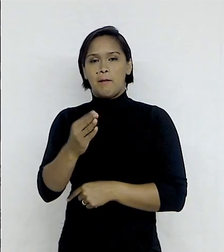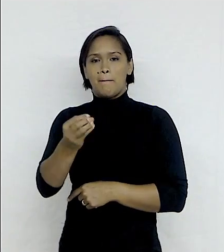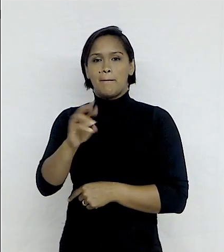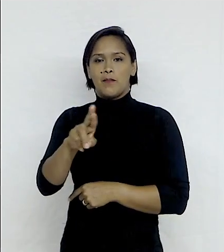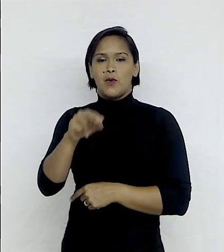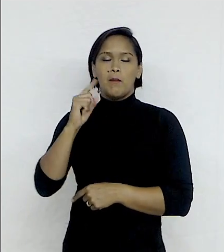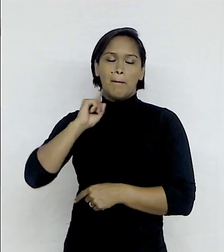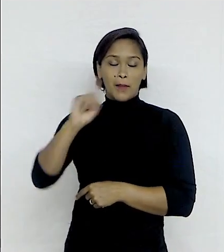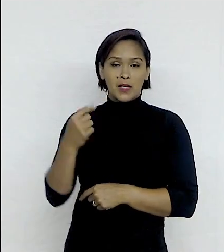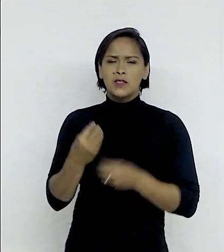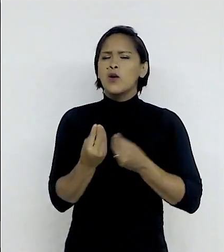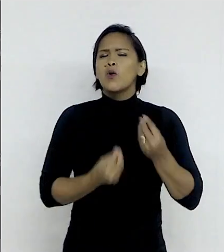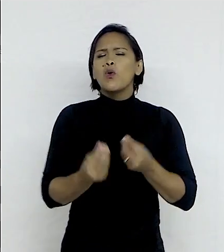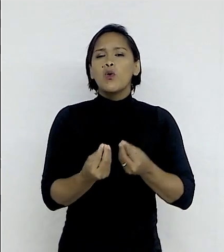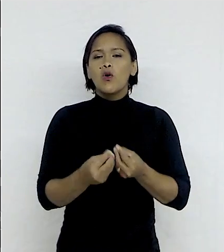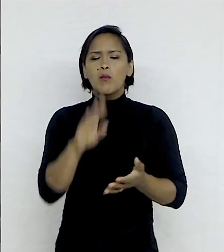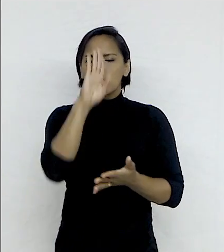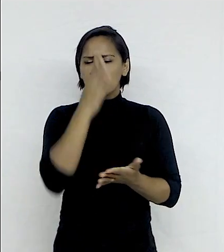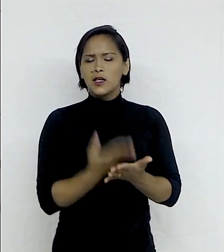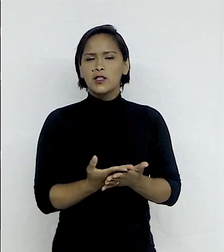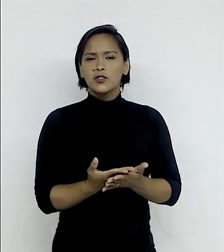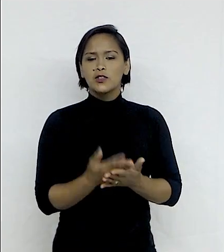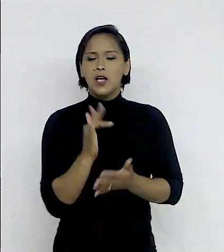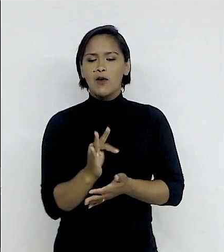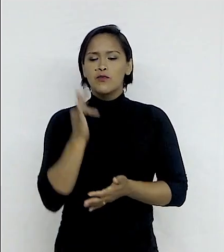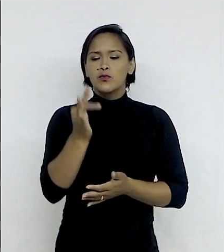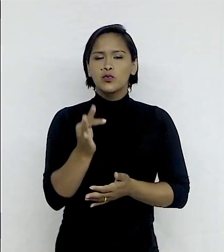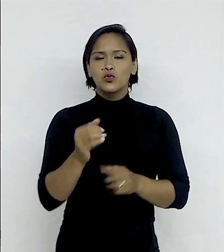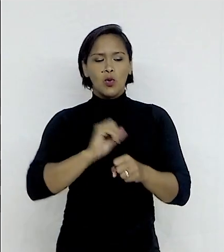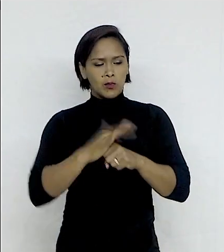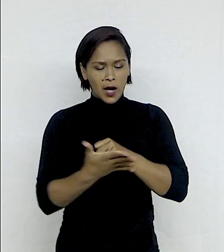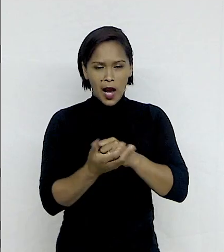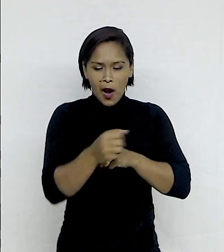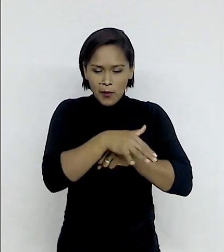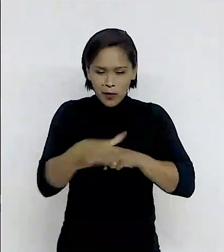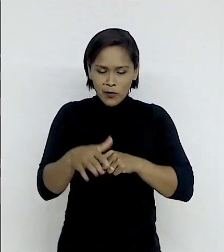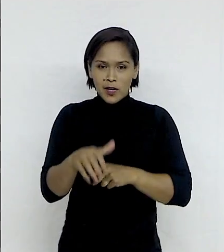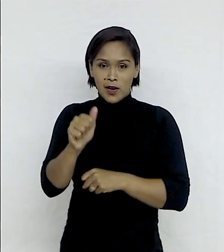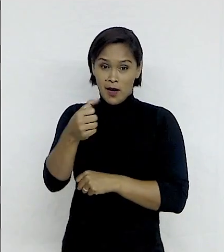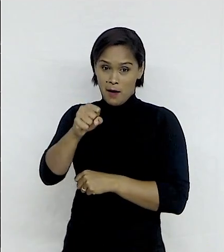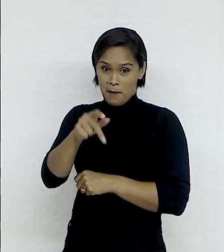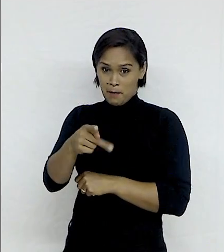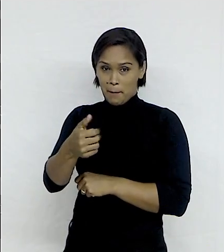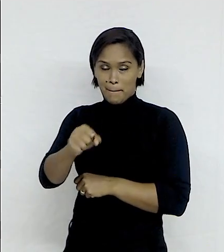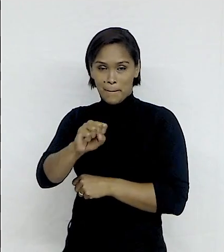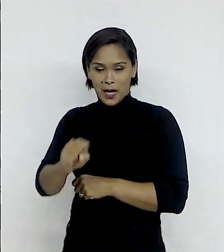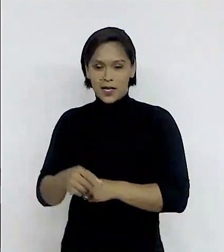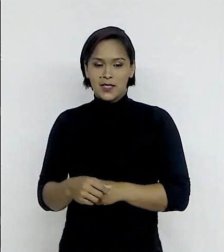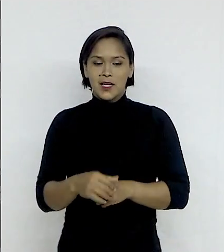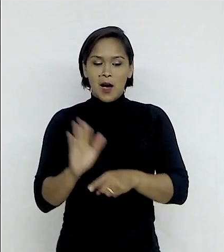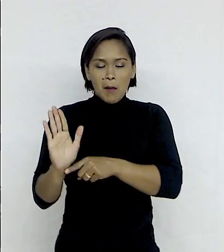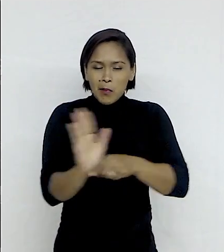Como está a perspectiva, após o Covid, do projeto Apex para ajudar o pequeno